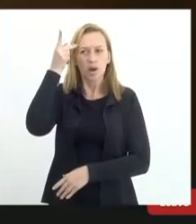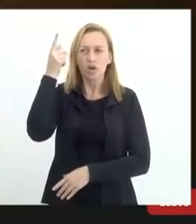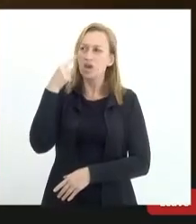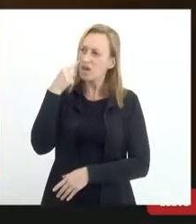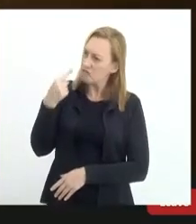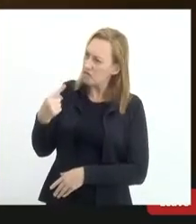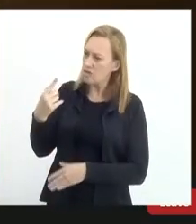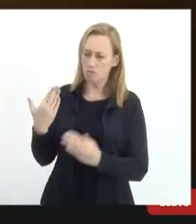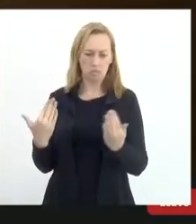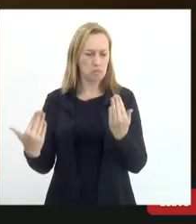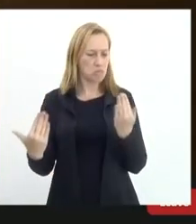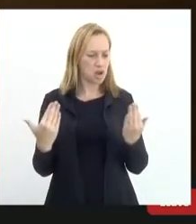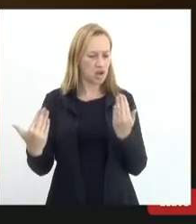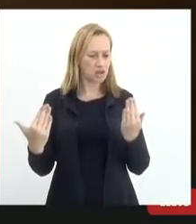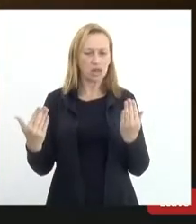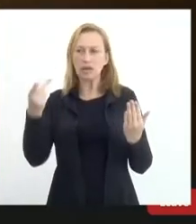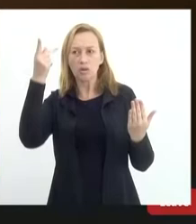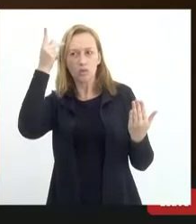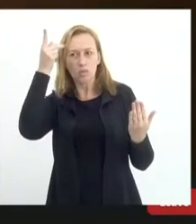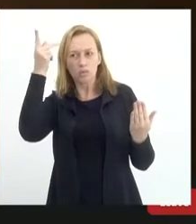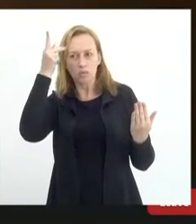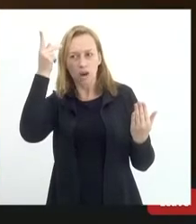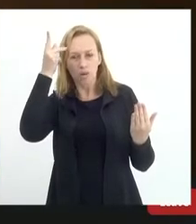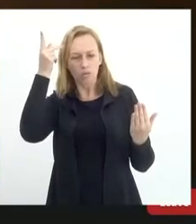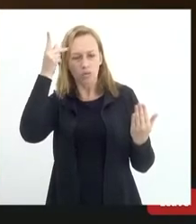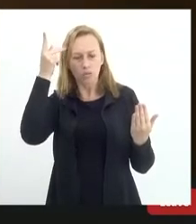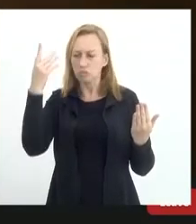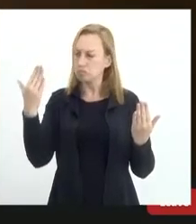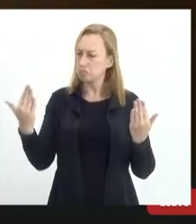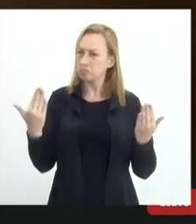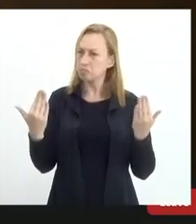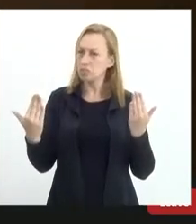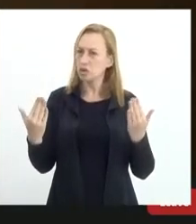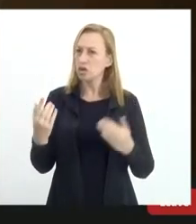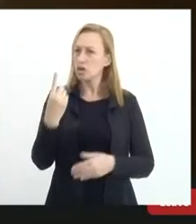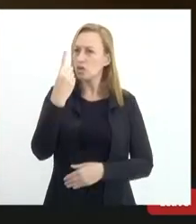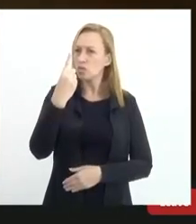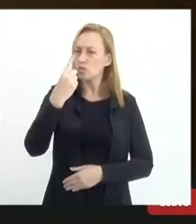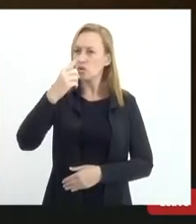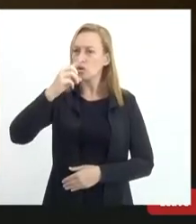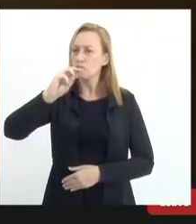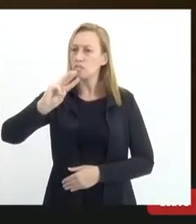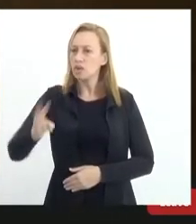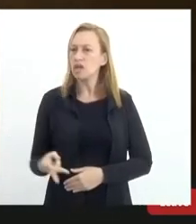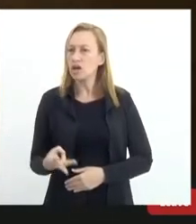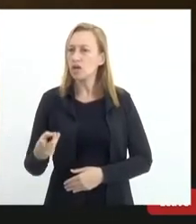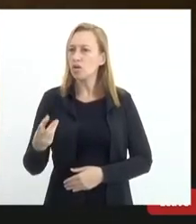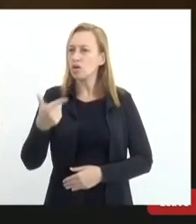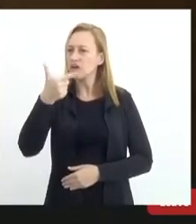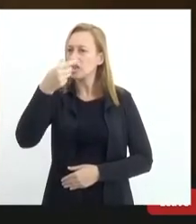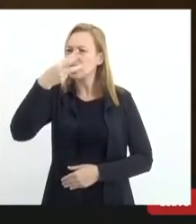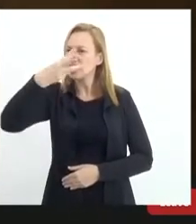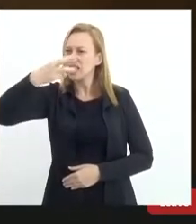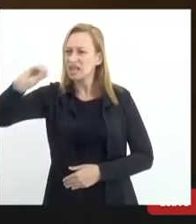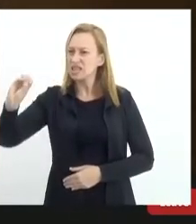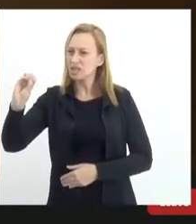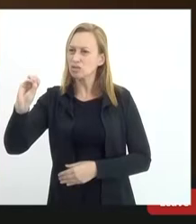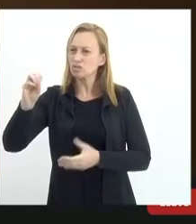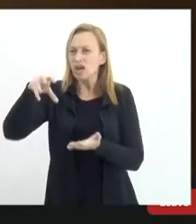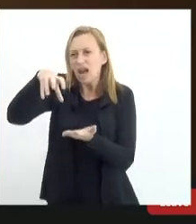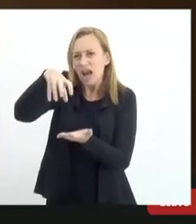comparei que o estado de São Paulo tem um milhão e trecentos cadastros.